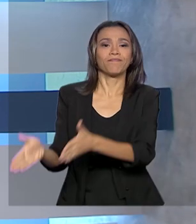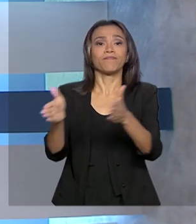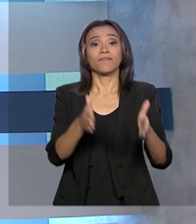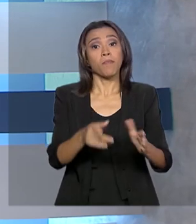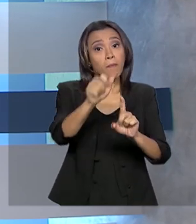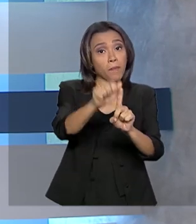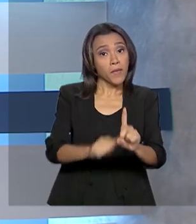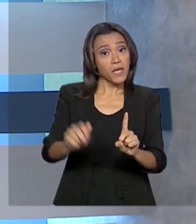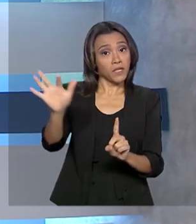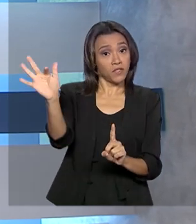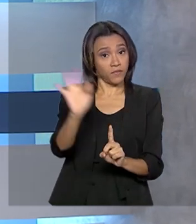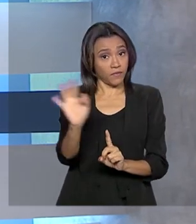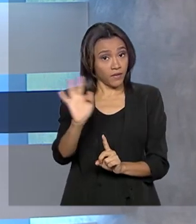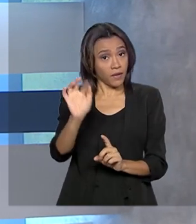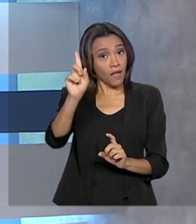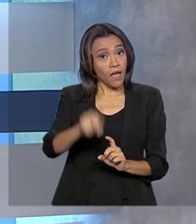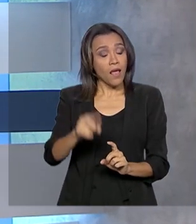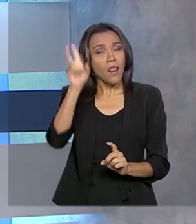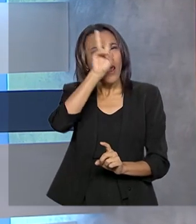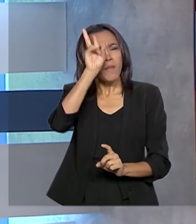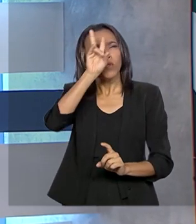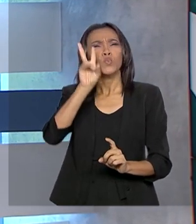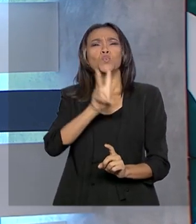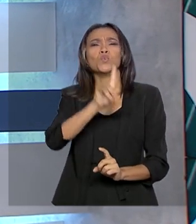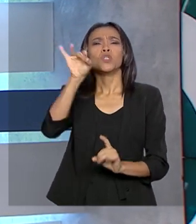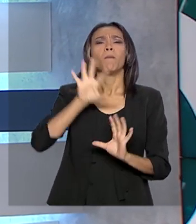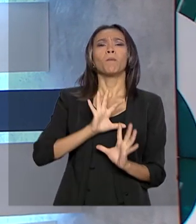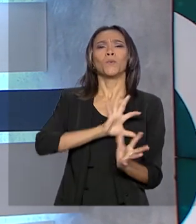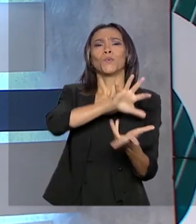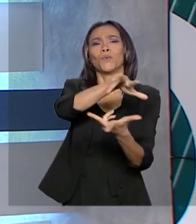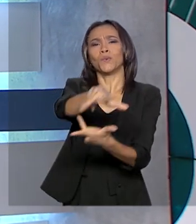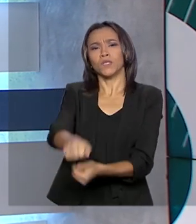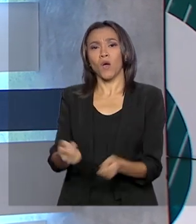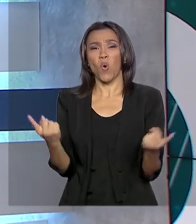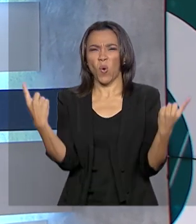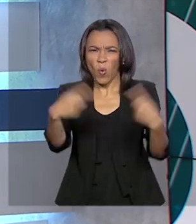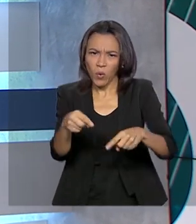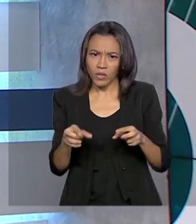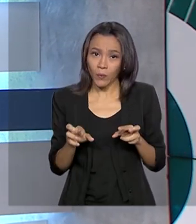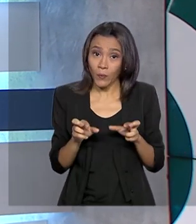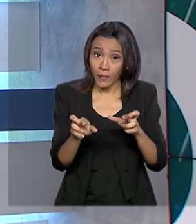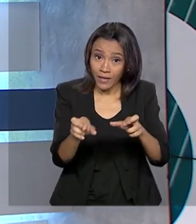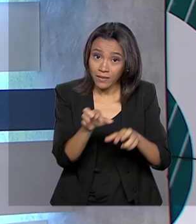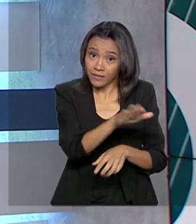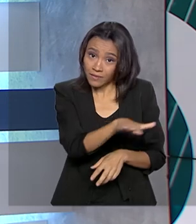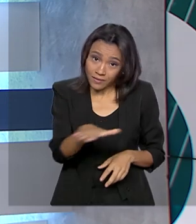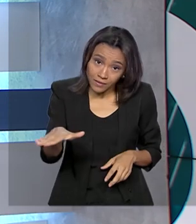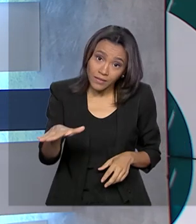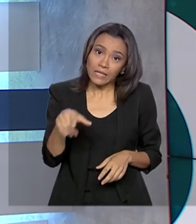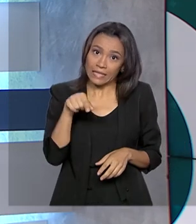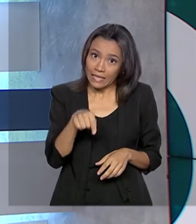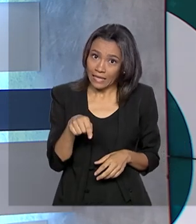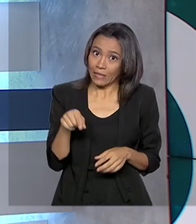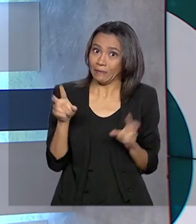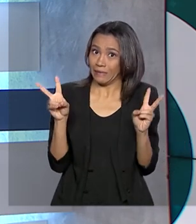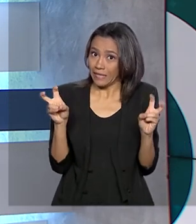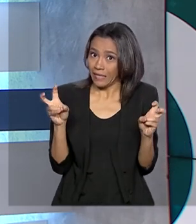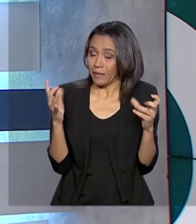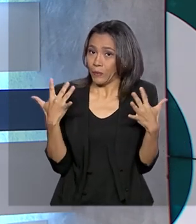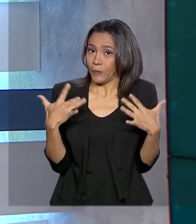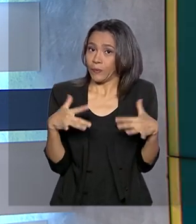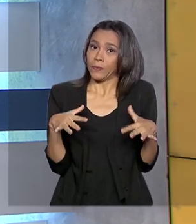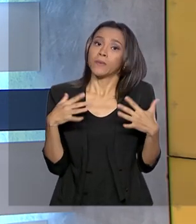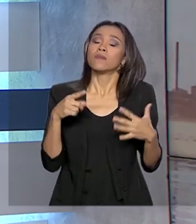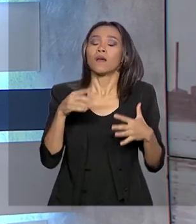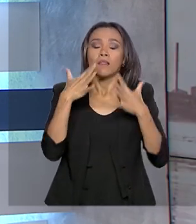no mês de fevereiro que é lembrado o Dia Mundial de Luta contra o Câncer na Infância. E sobre um assunto tão delicado como esse, é importante o